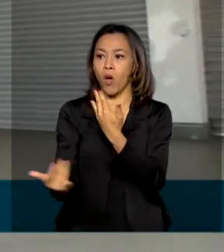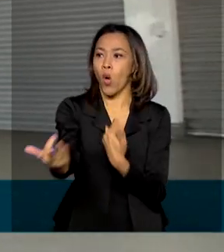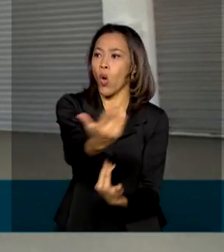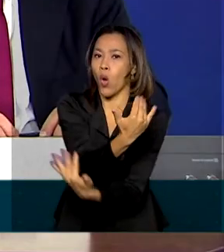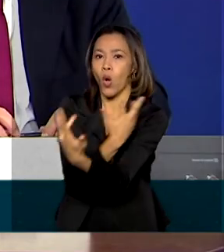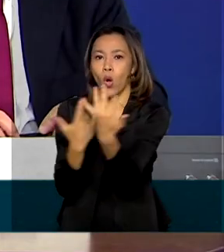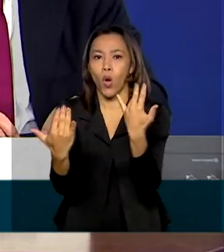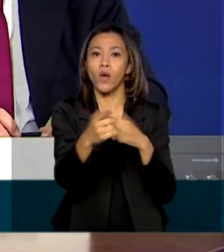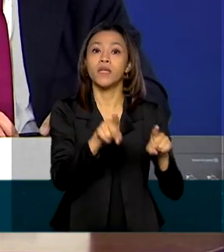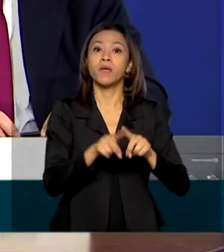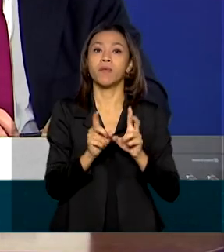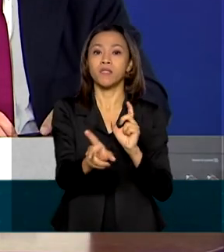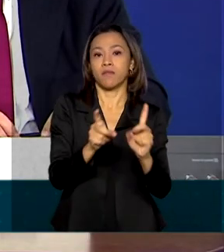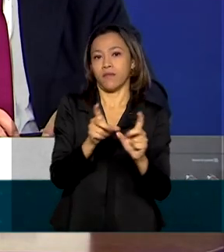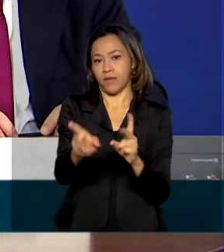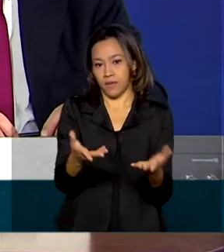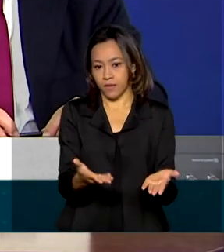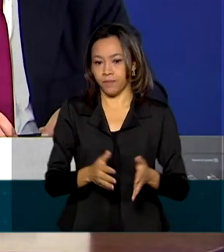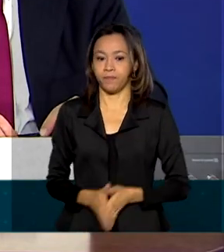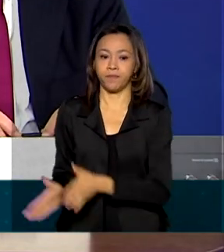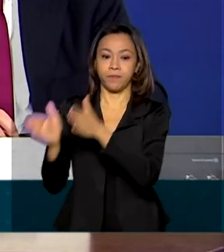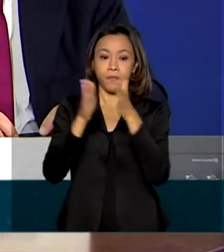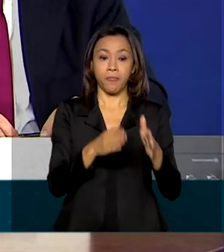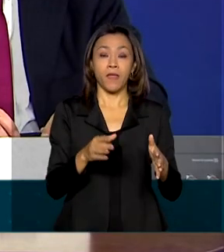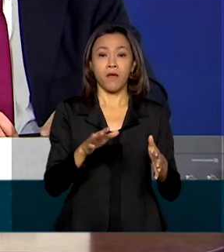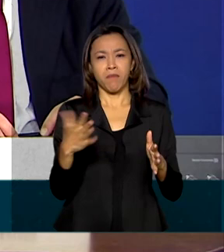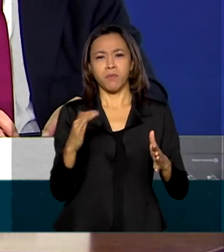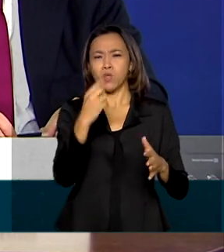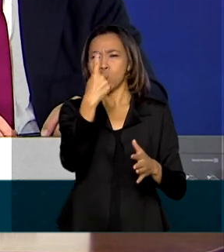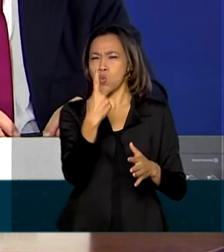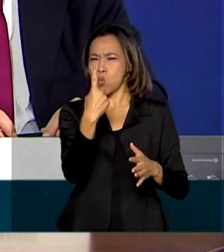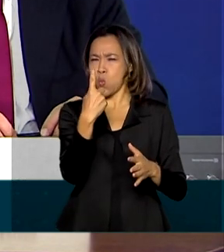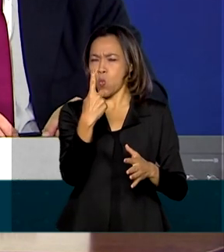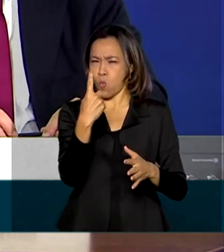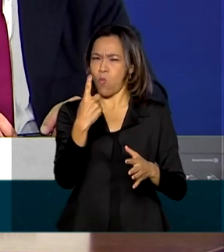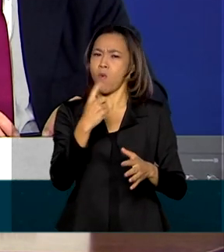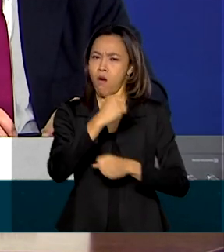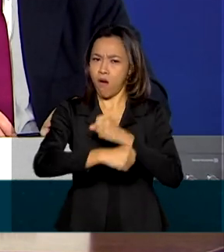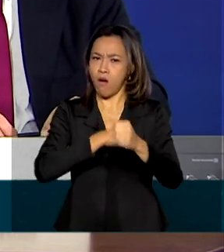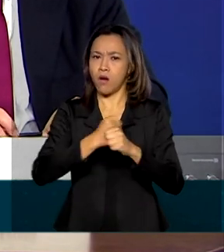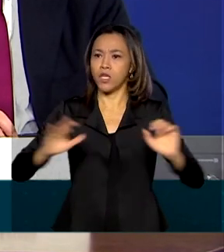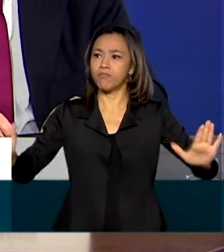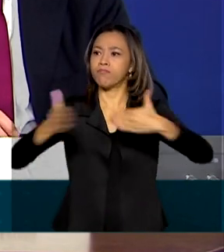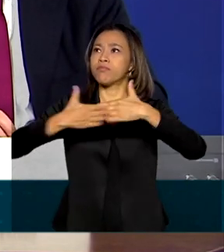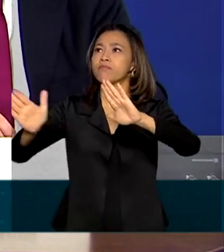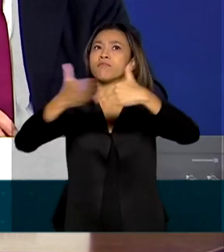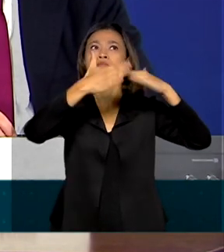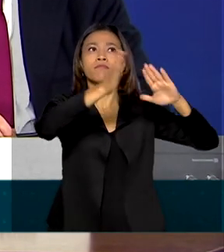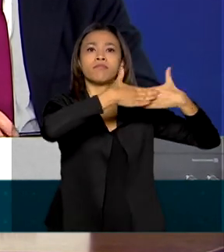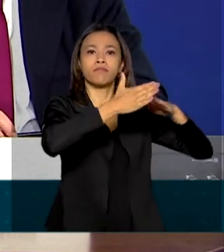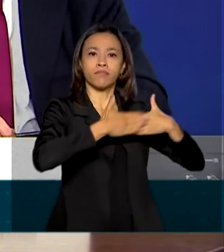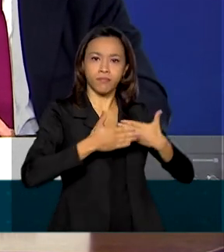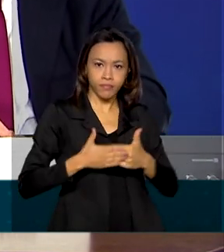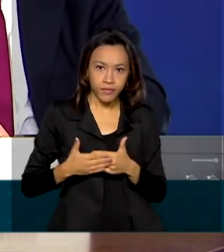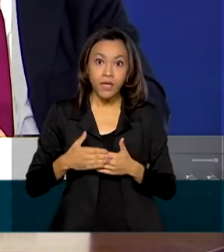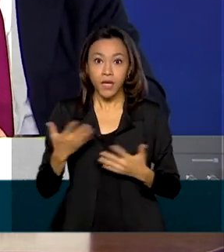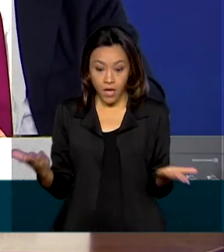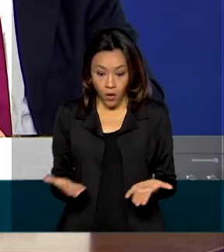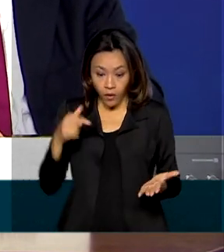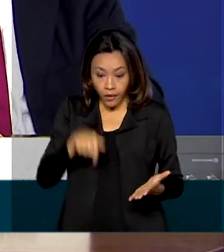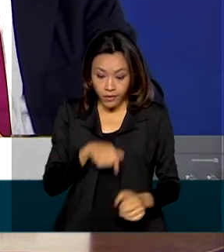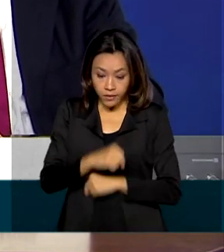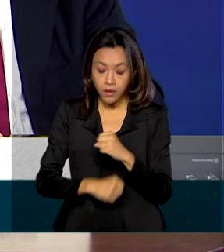do comércio. Ficamos praticamente um ano em lockdown e começamos esse ano, como estamos vendo em alguns estados do Brasil,